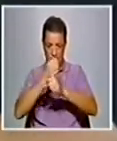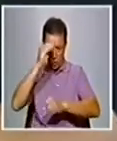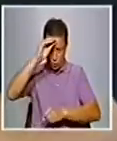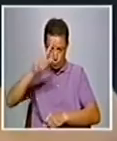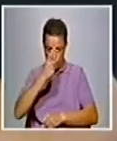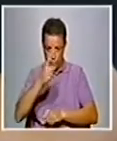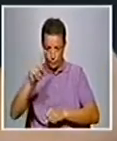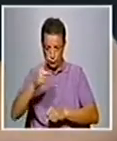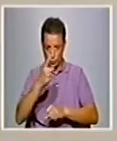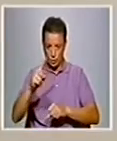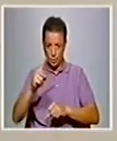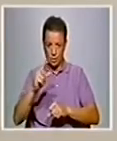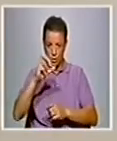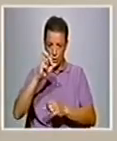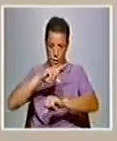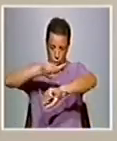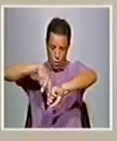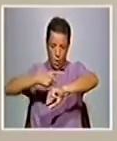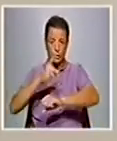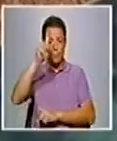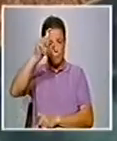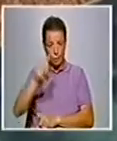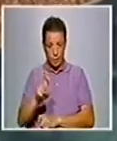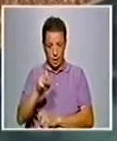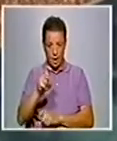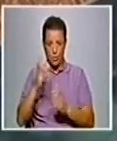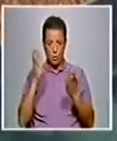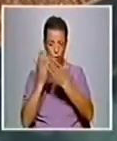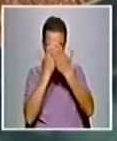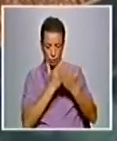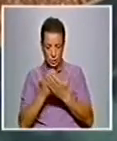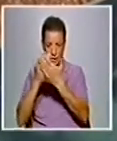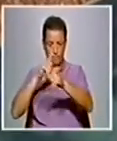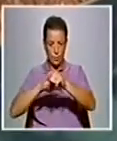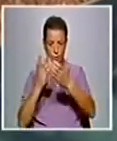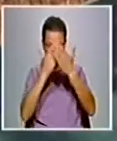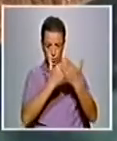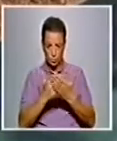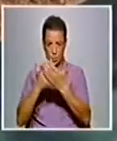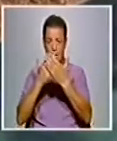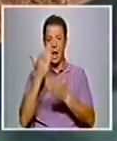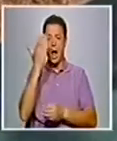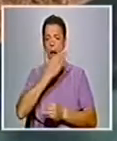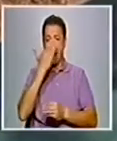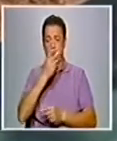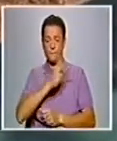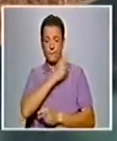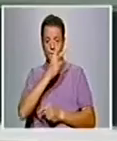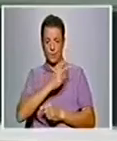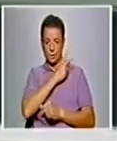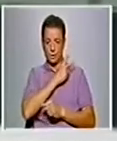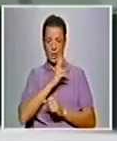se circunscreve com as 8 horas diárias, nem o tempo de estudo de um aluno se limita às aulas na faculdade.